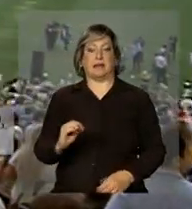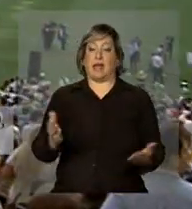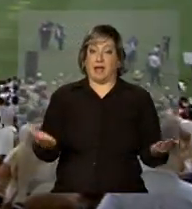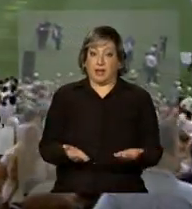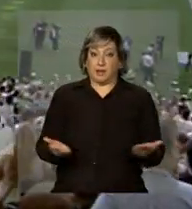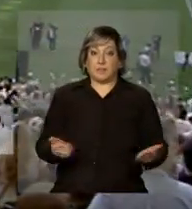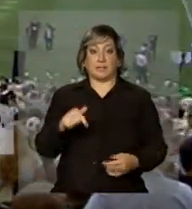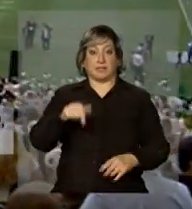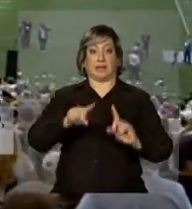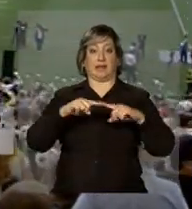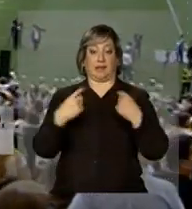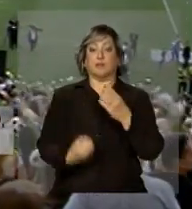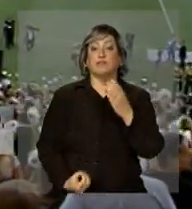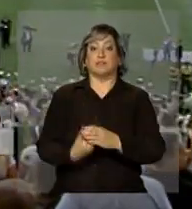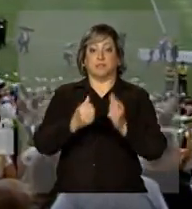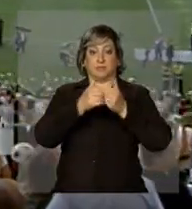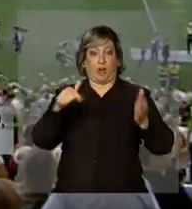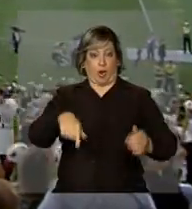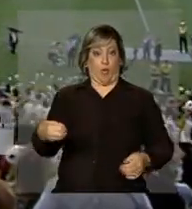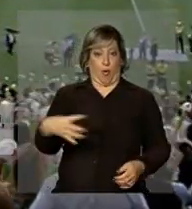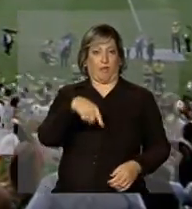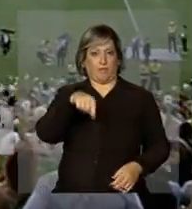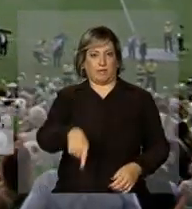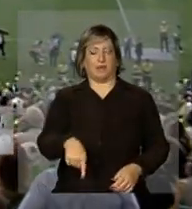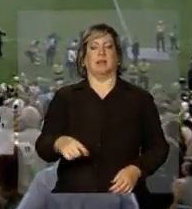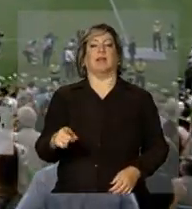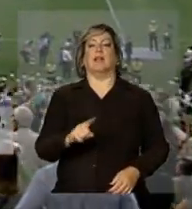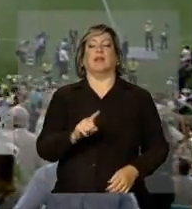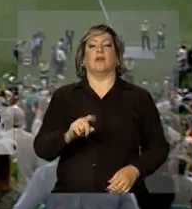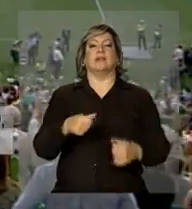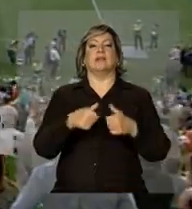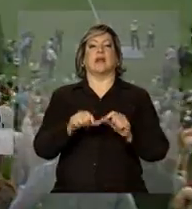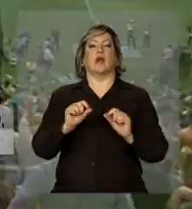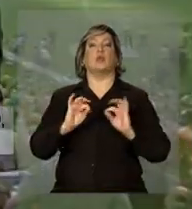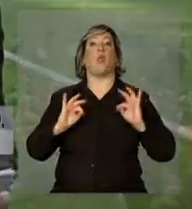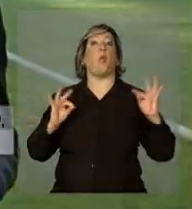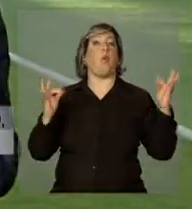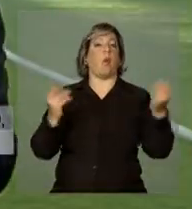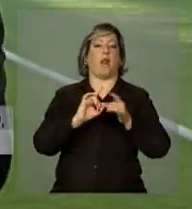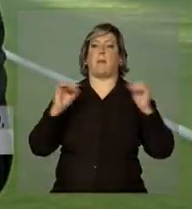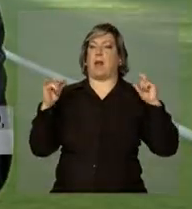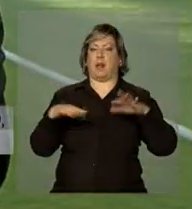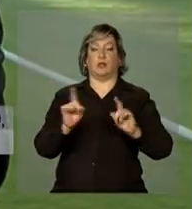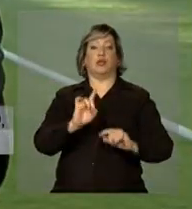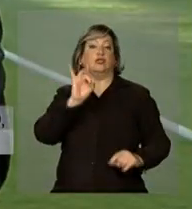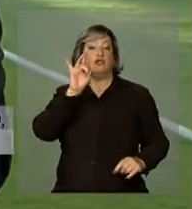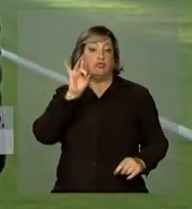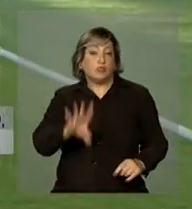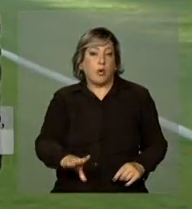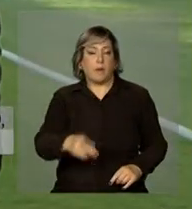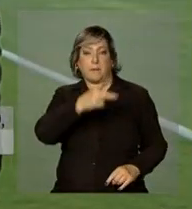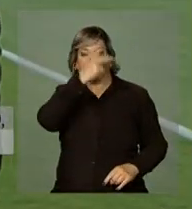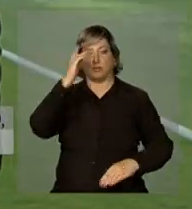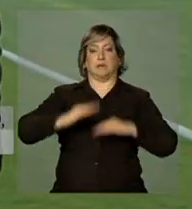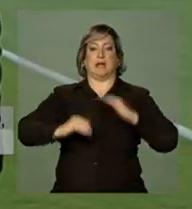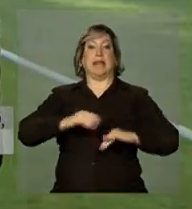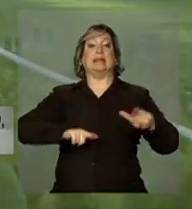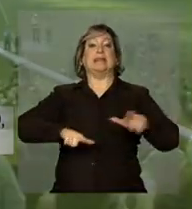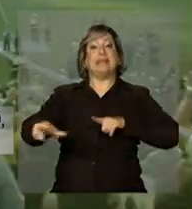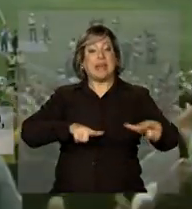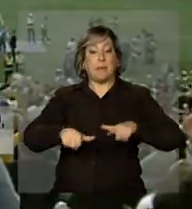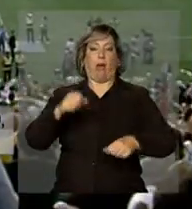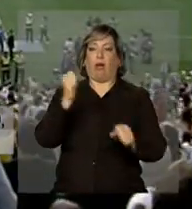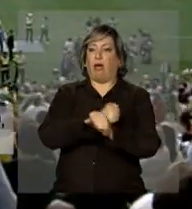Agora, esta reabertura do Maracanã não está sendo para o público em geral. Somente para os trabalhadores que